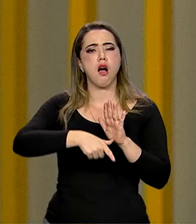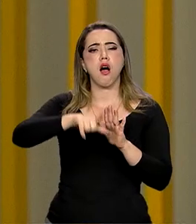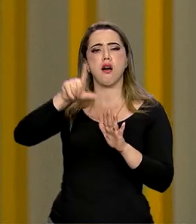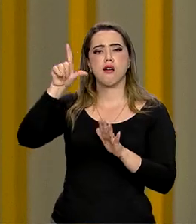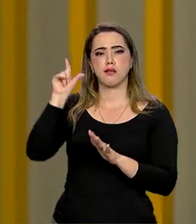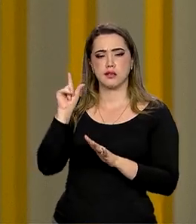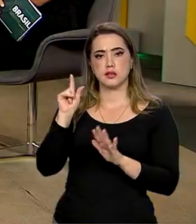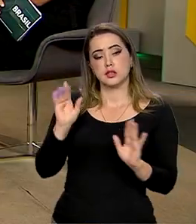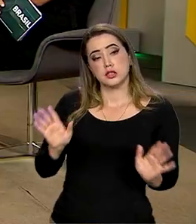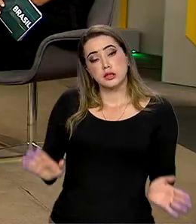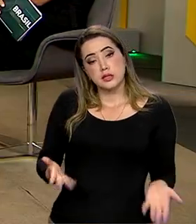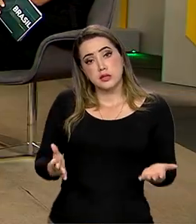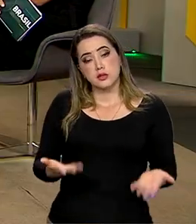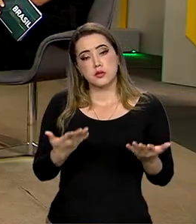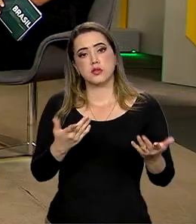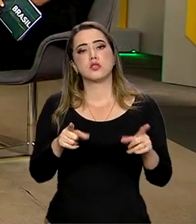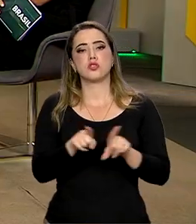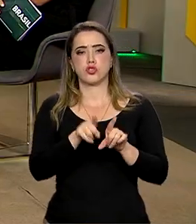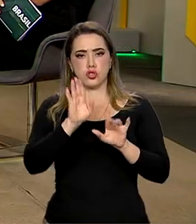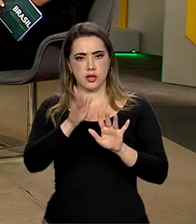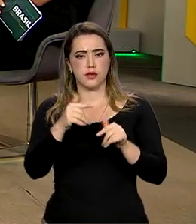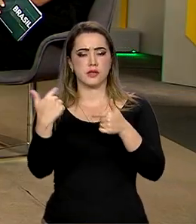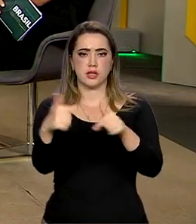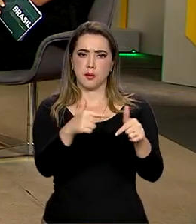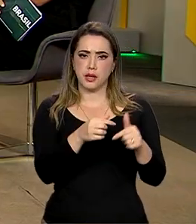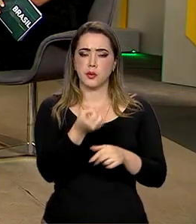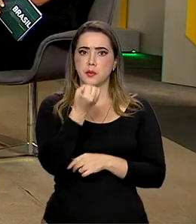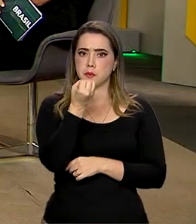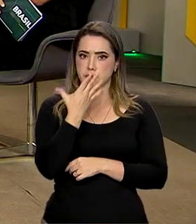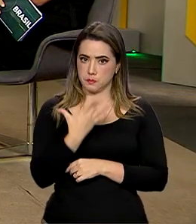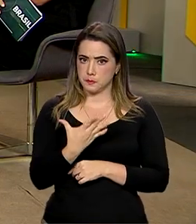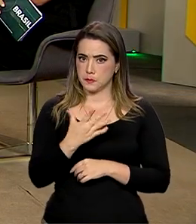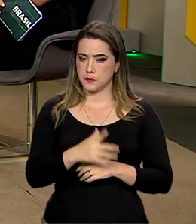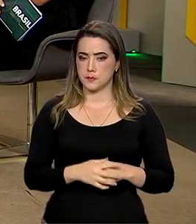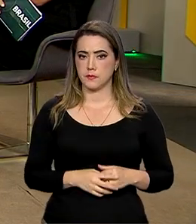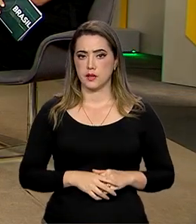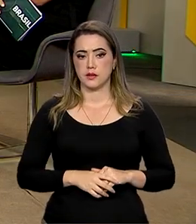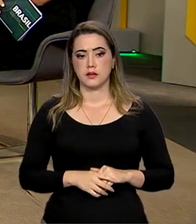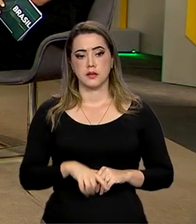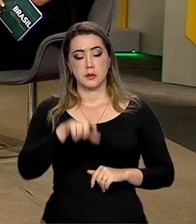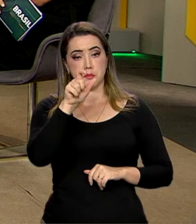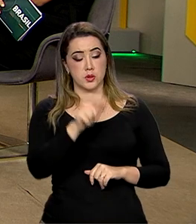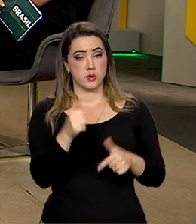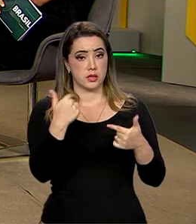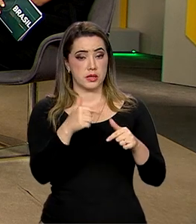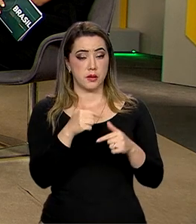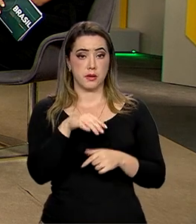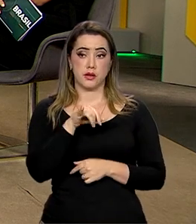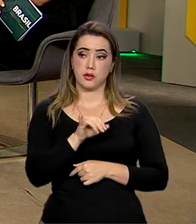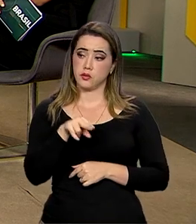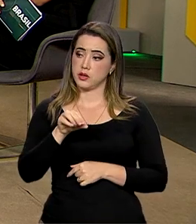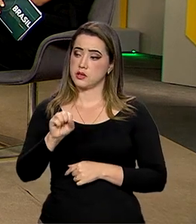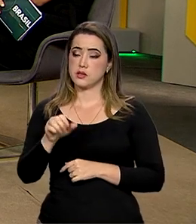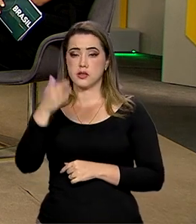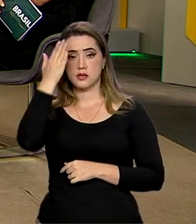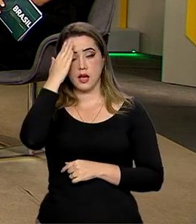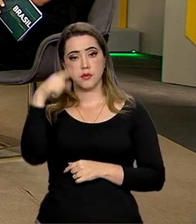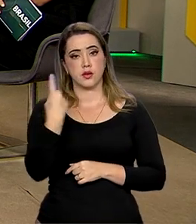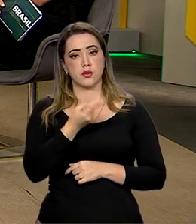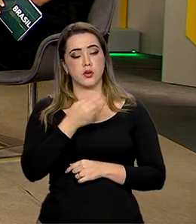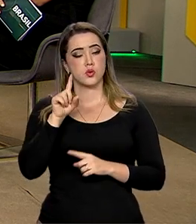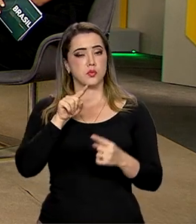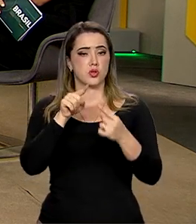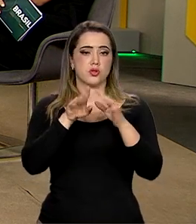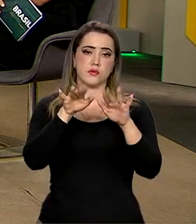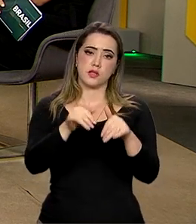ter esse estímulo, também já estava reagindo e quem trabalha no INSS sabe que a finalidade nossa é atender os brasileiros.